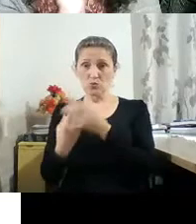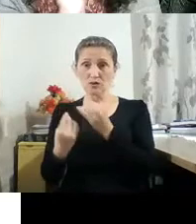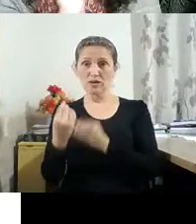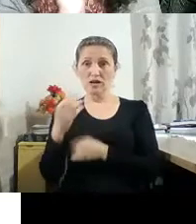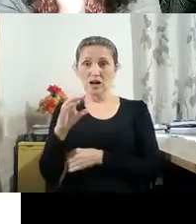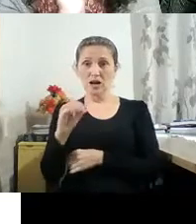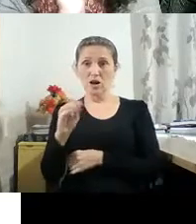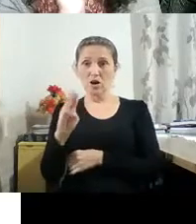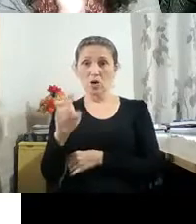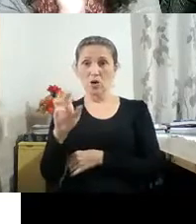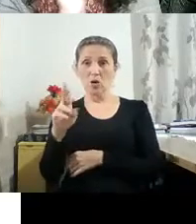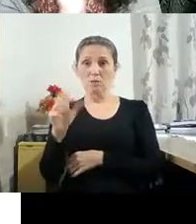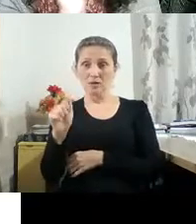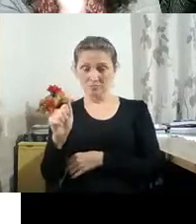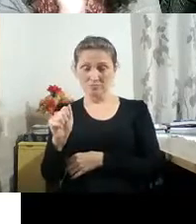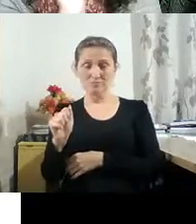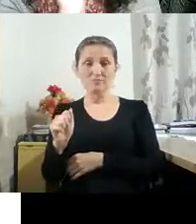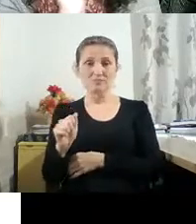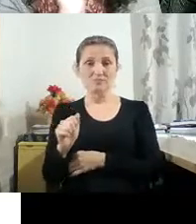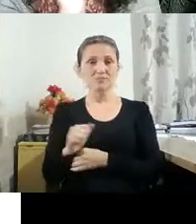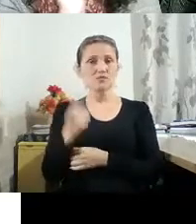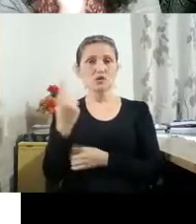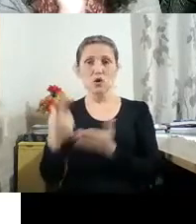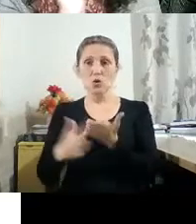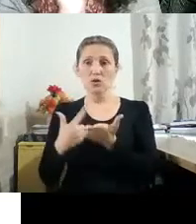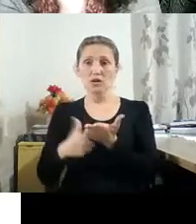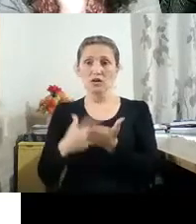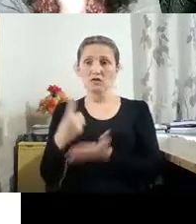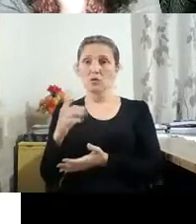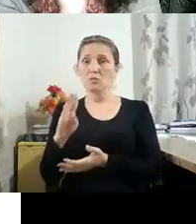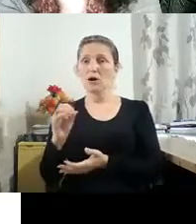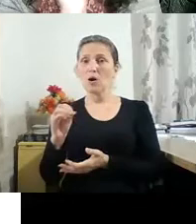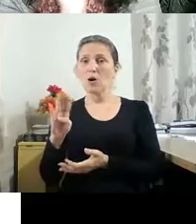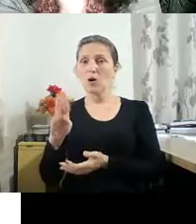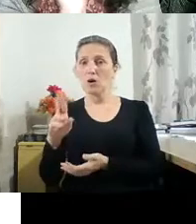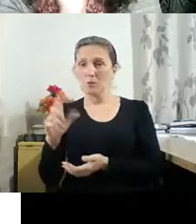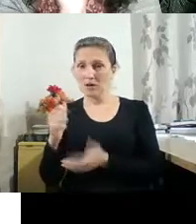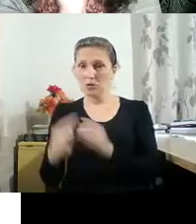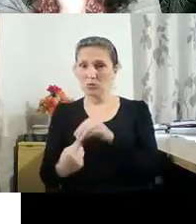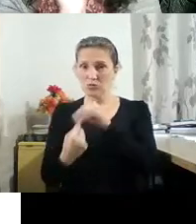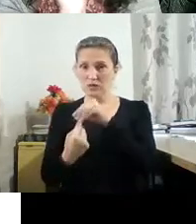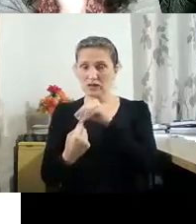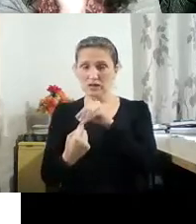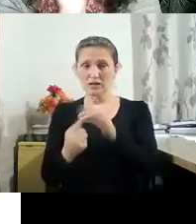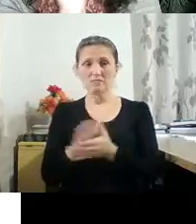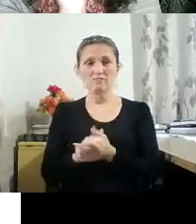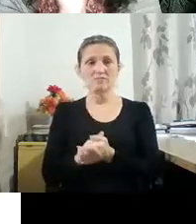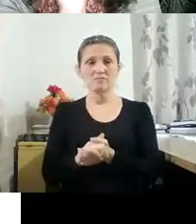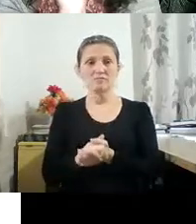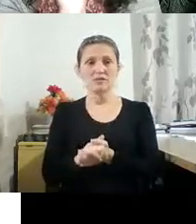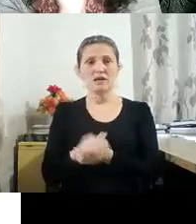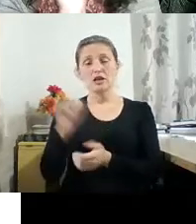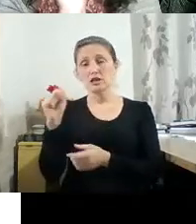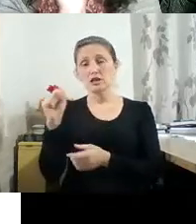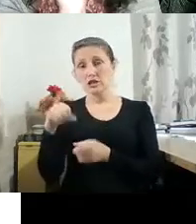desse conceito, onde o livro compõe uma única obra. Sim, a Ana Atkins é considerada um dos primeiros